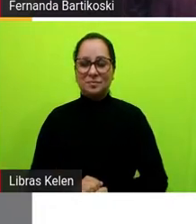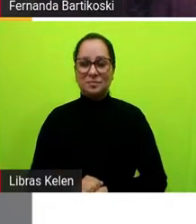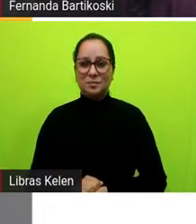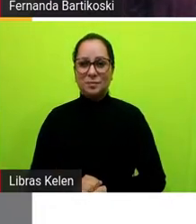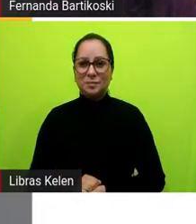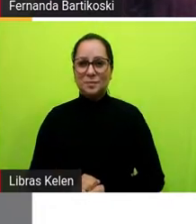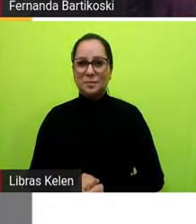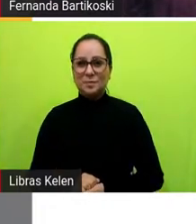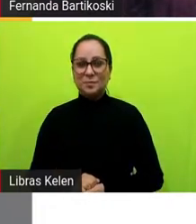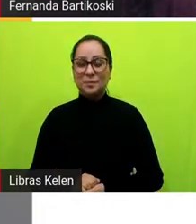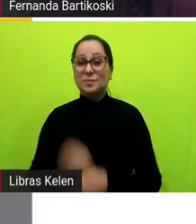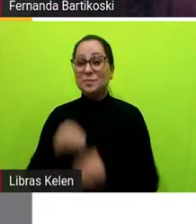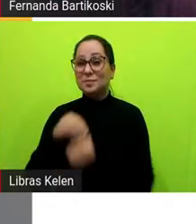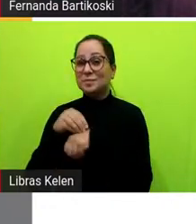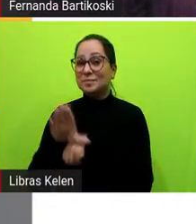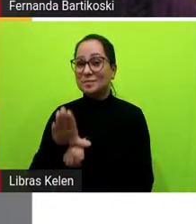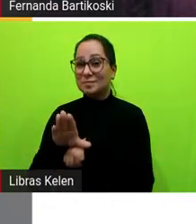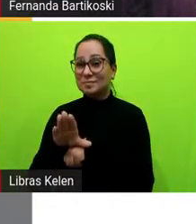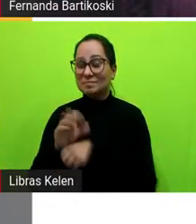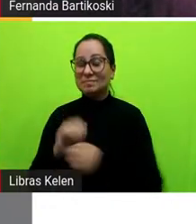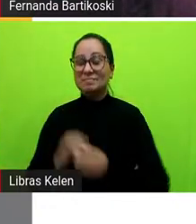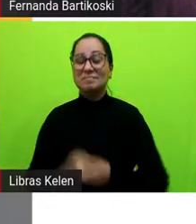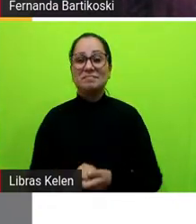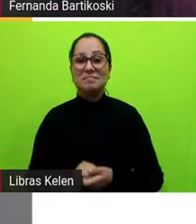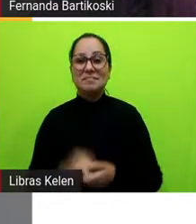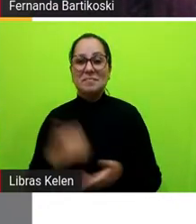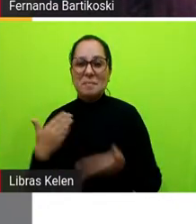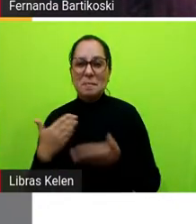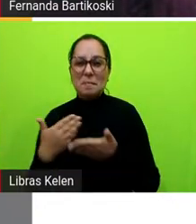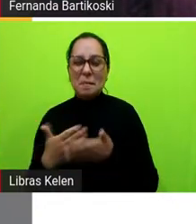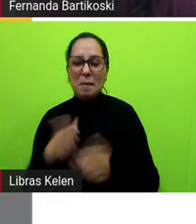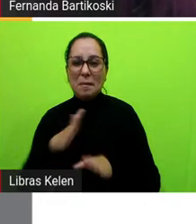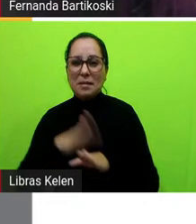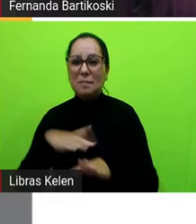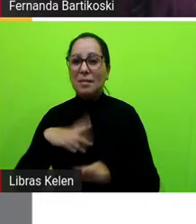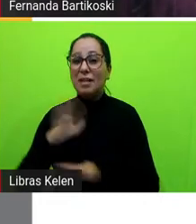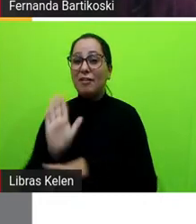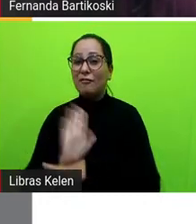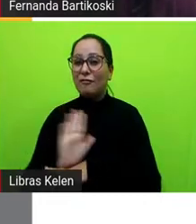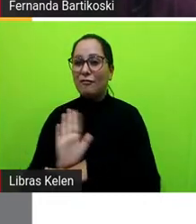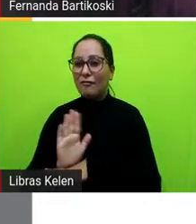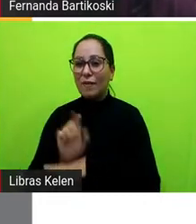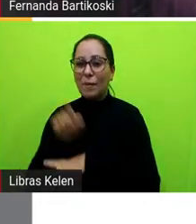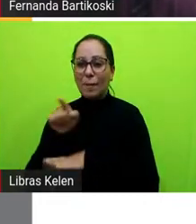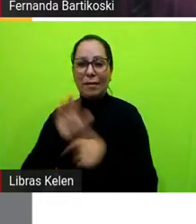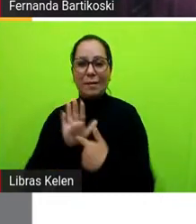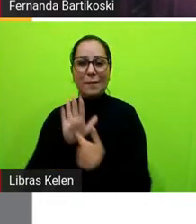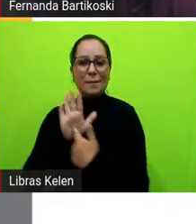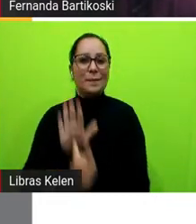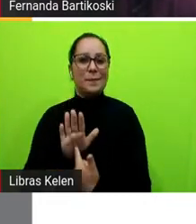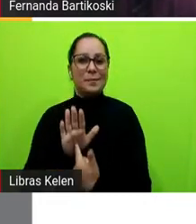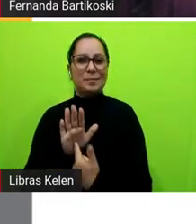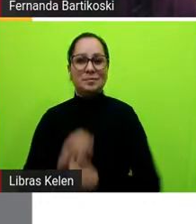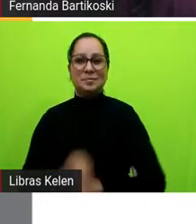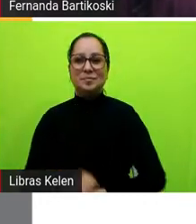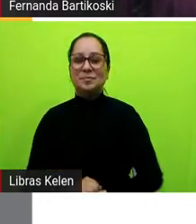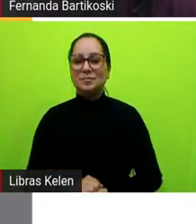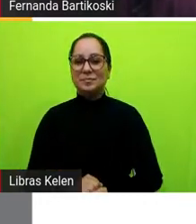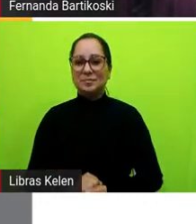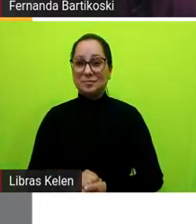Dica, né, Fernanda? Recentemente saiu um filme que esse personagem apareceu, ele é um